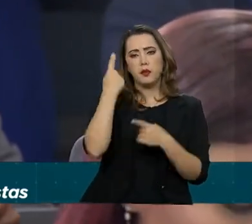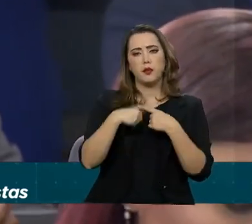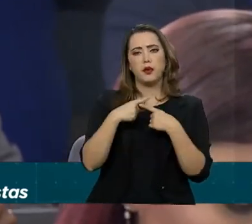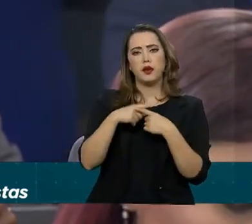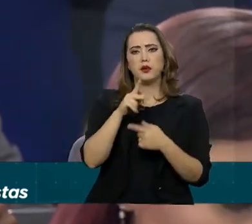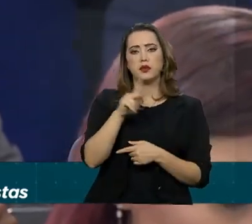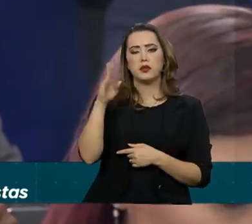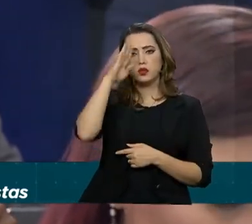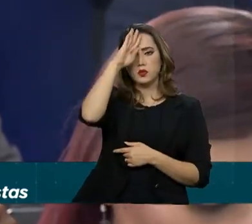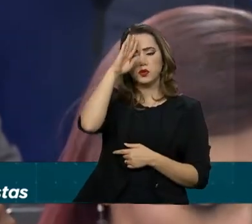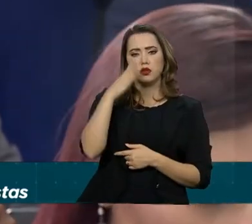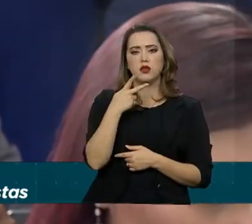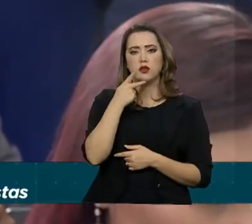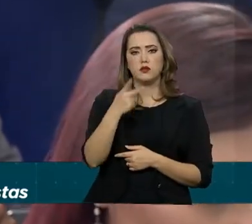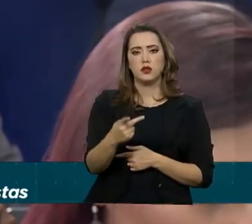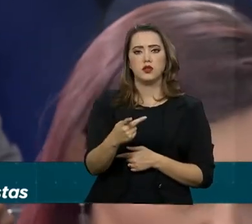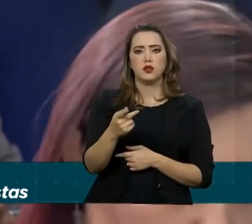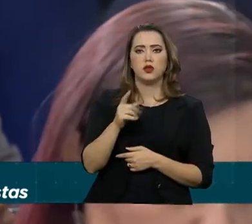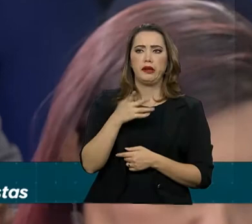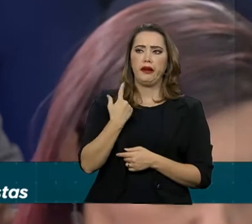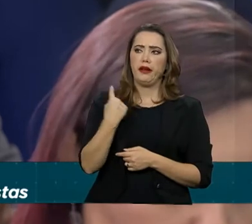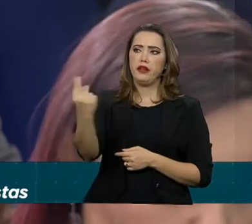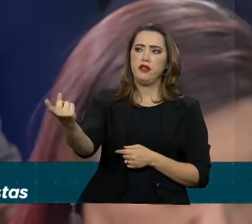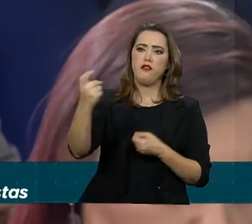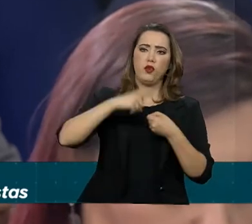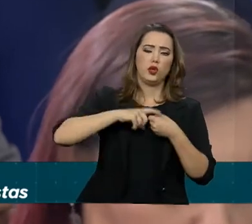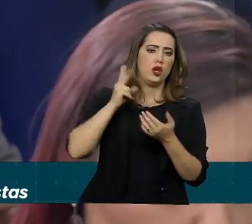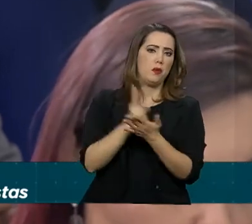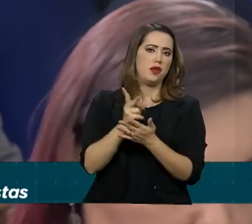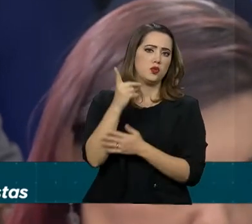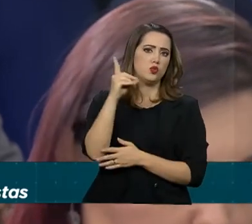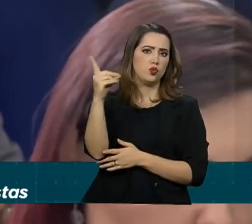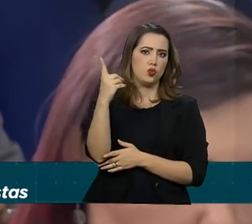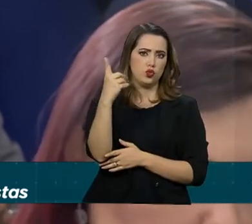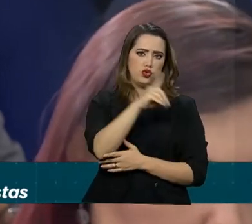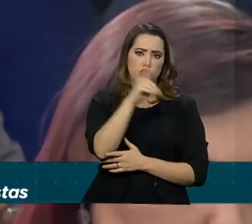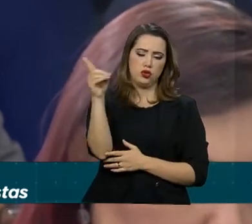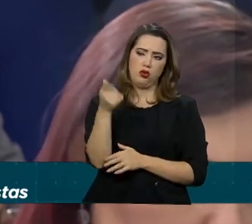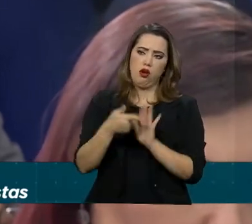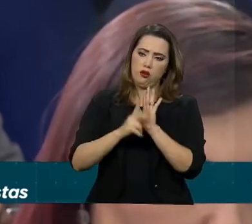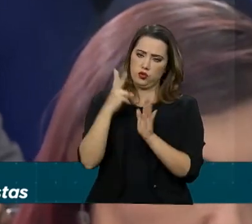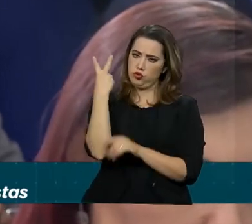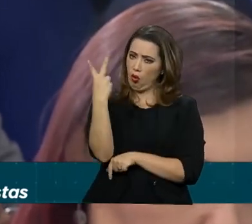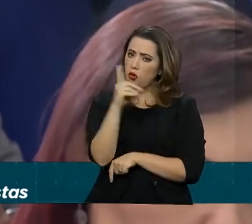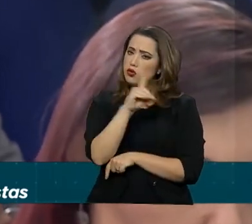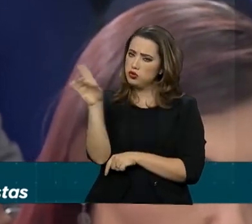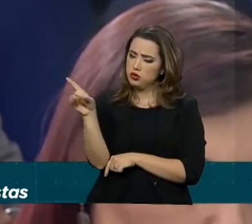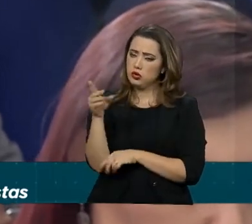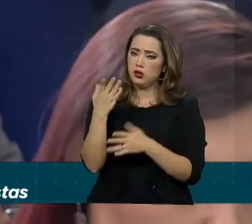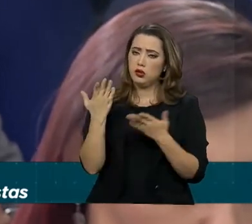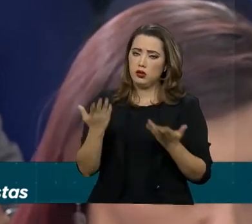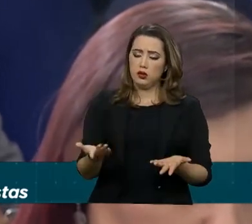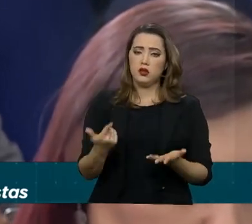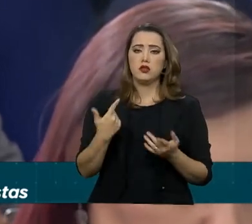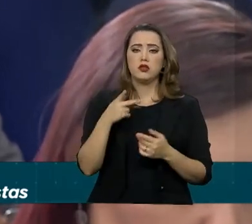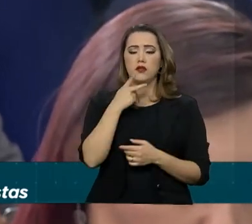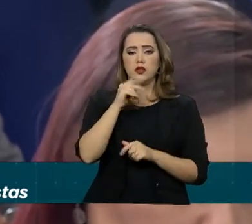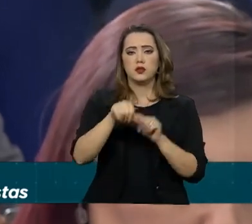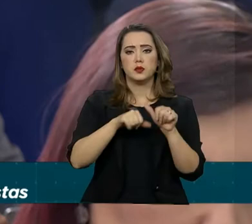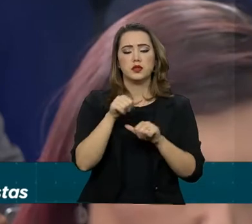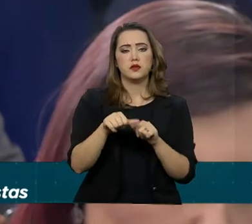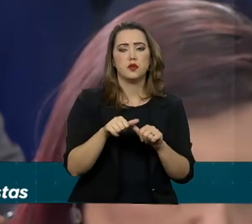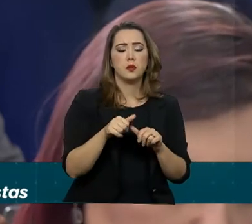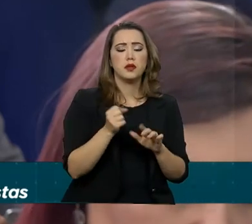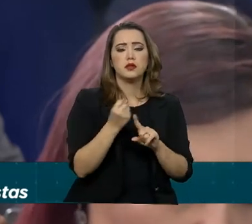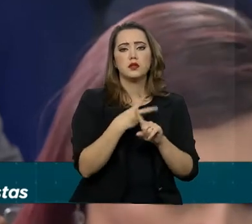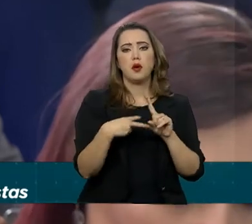justificou essa decisão de fazer um bate e volta e não mais dois dias, como estava previsto inicialmente. E sobre reforma da Previdência, eu